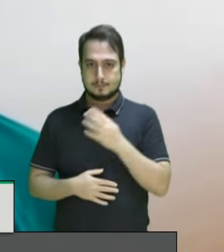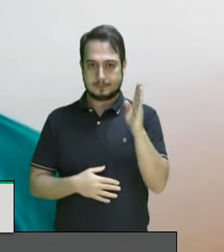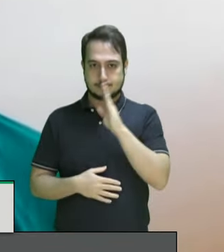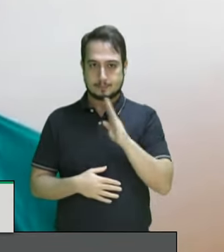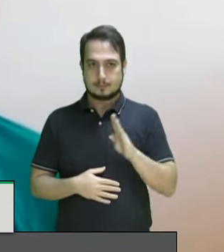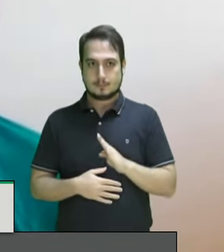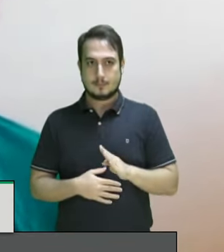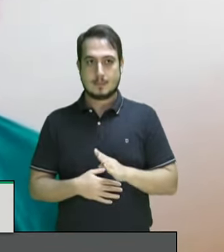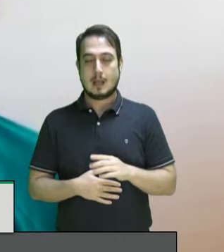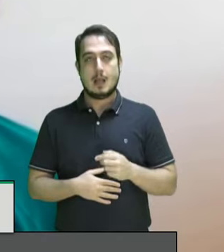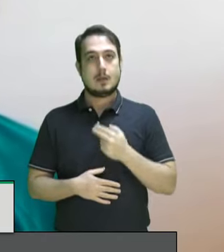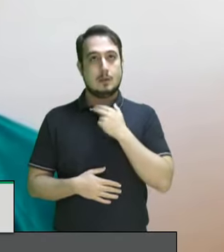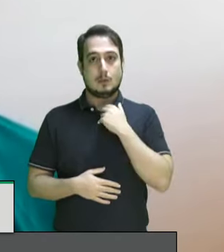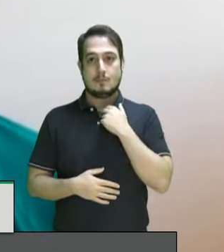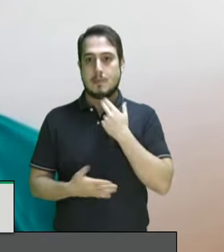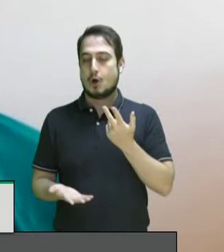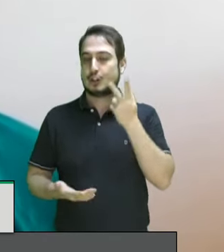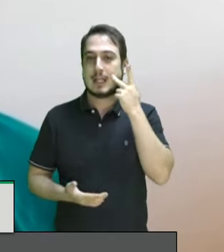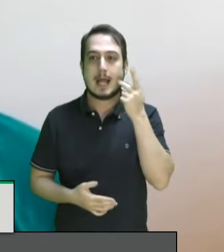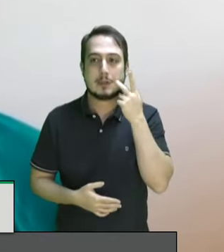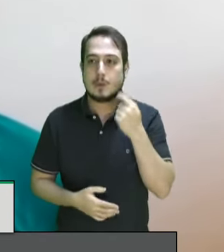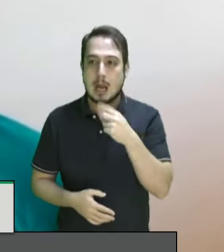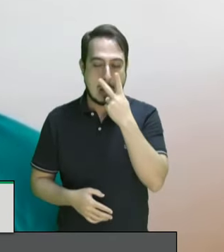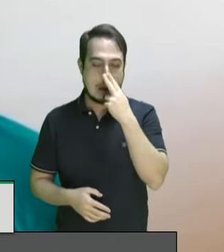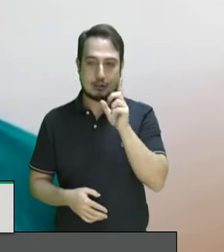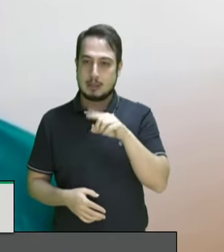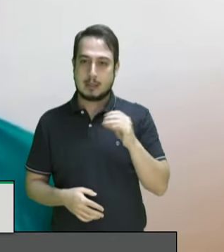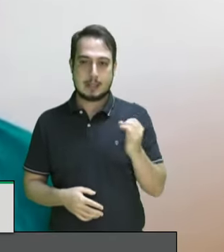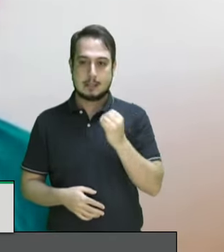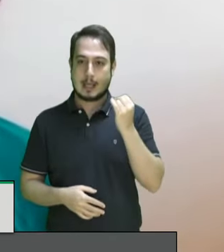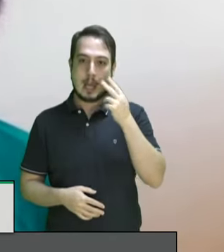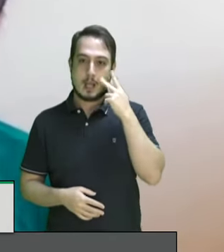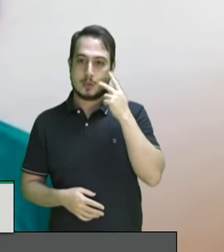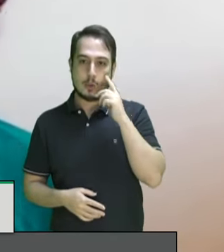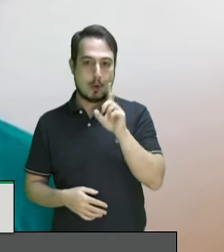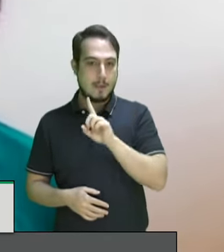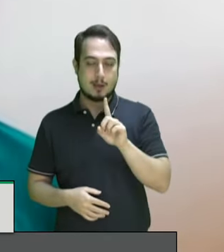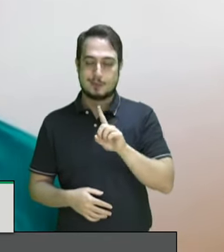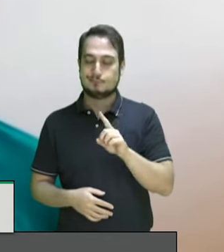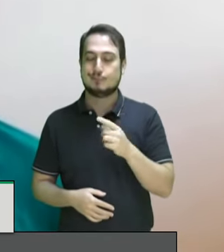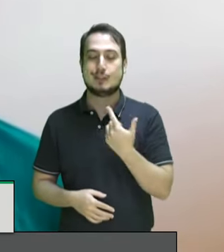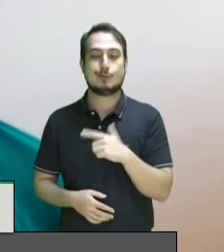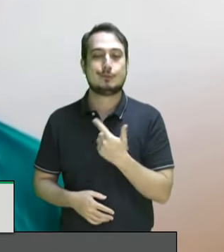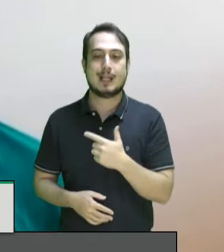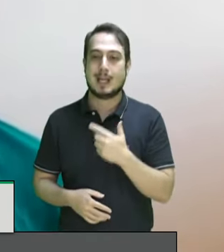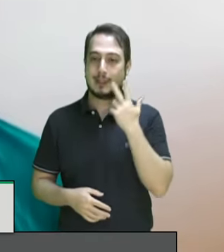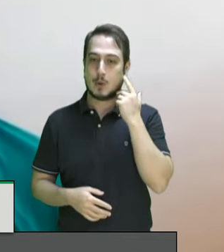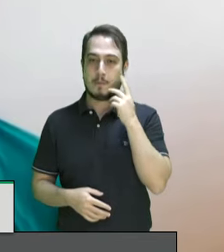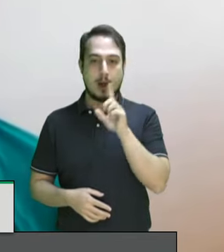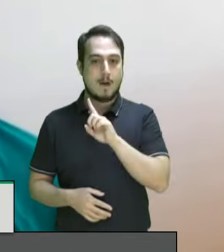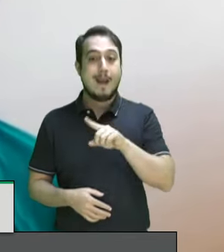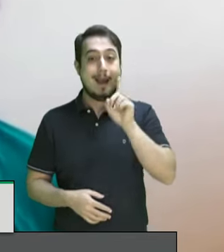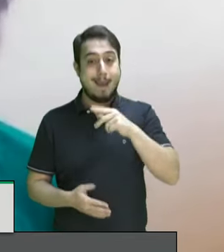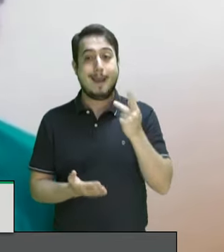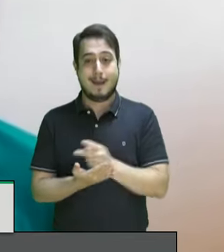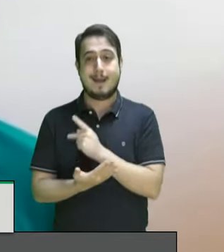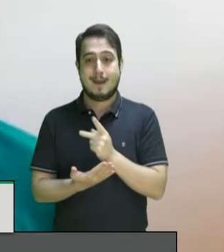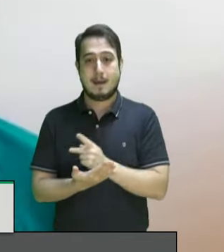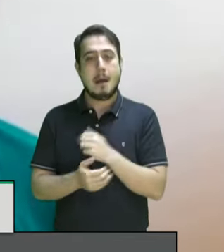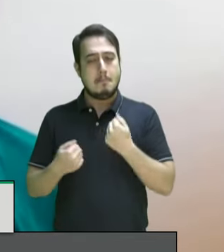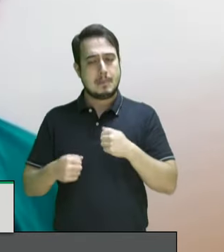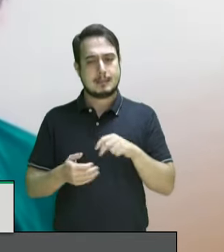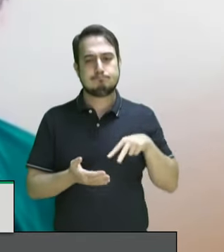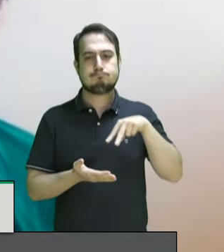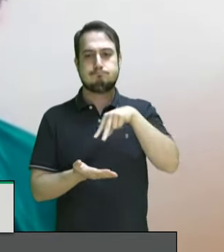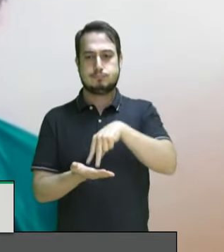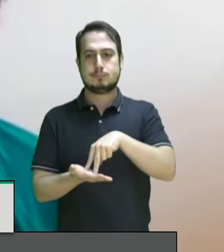podemos naturalizar nem achar que isso tem uma normalidade. Não tem, não tem. É preciso que estarmos sempre